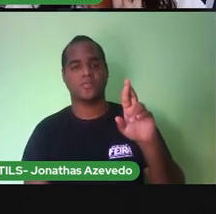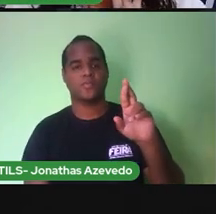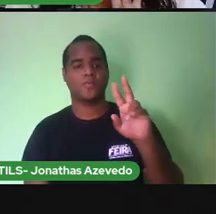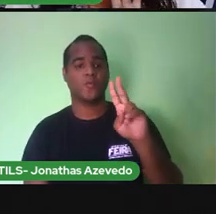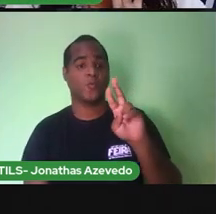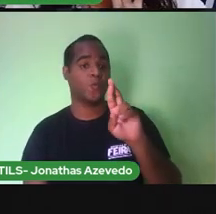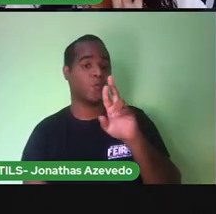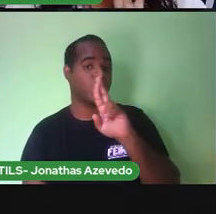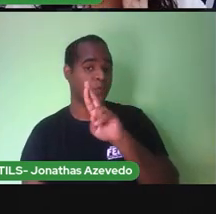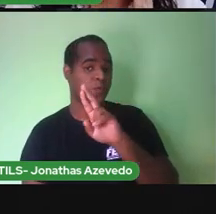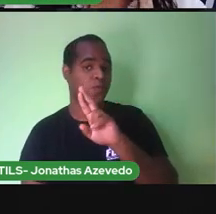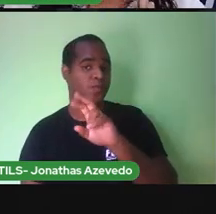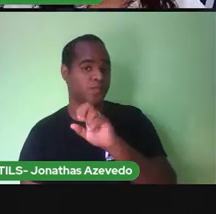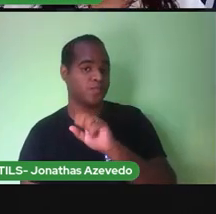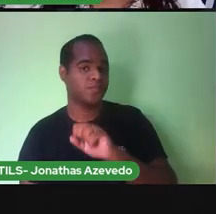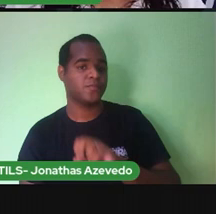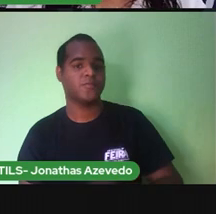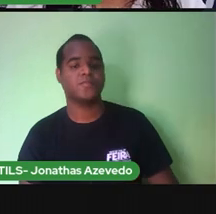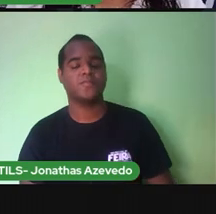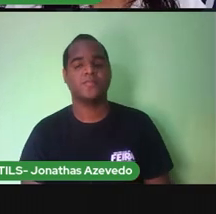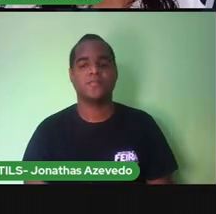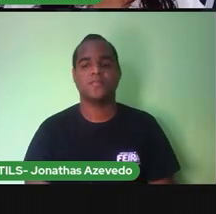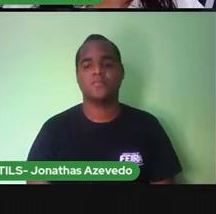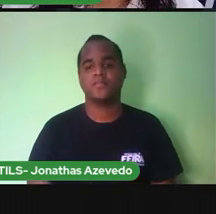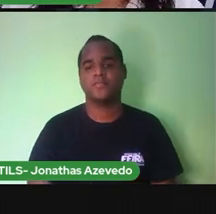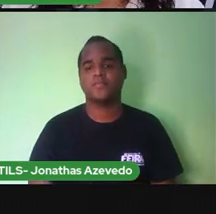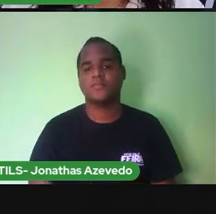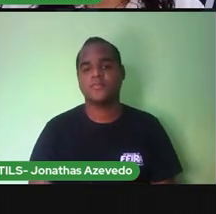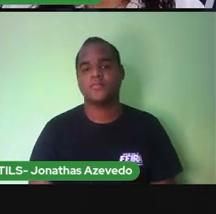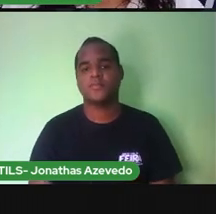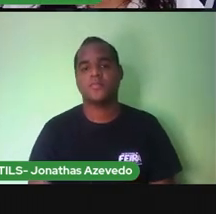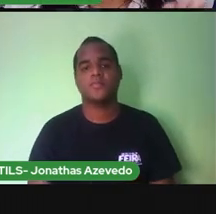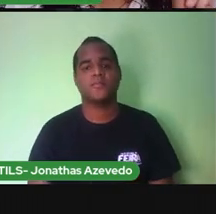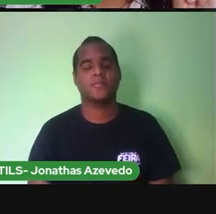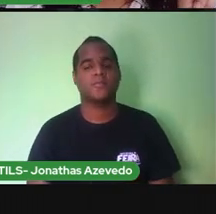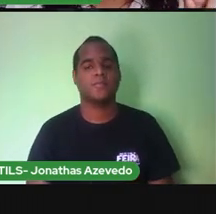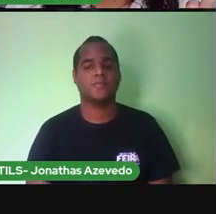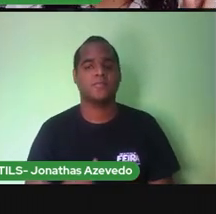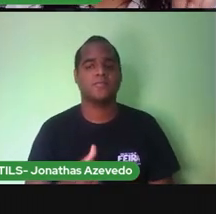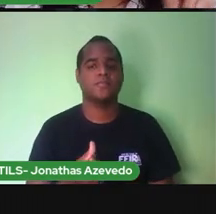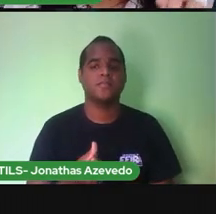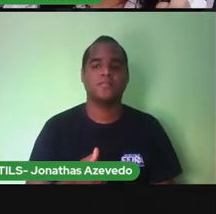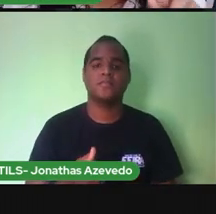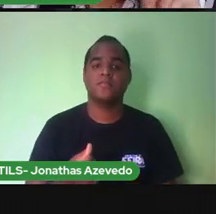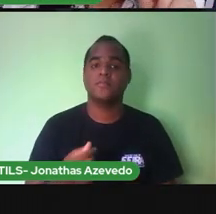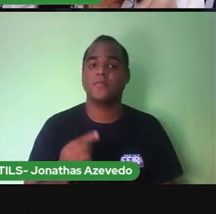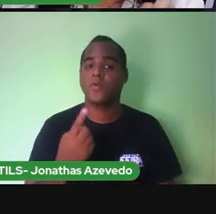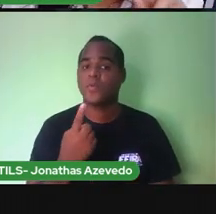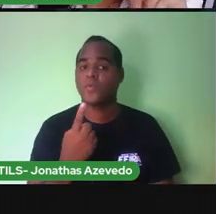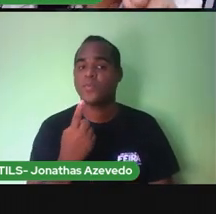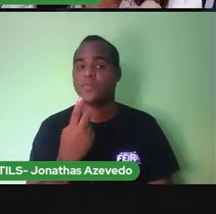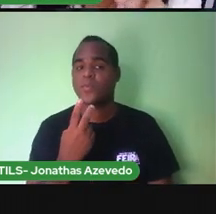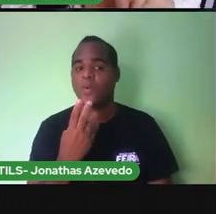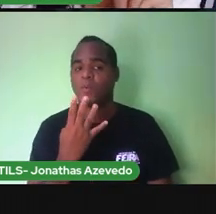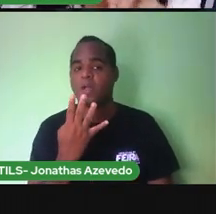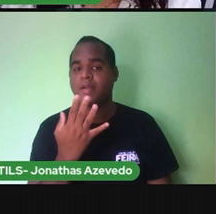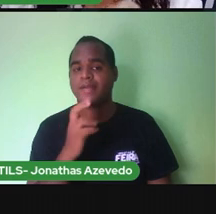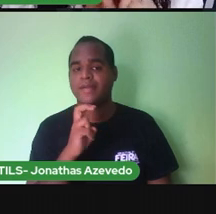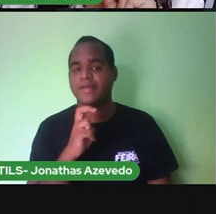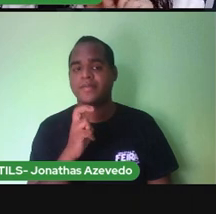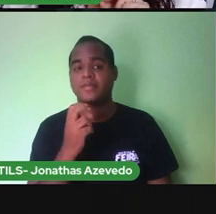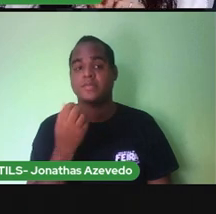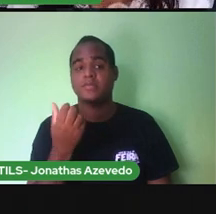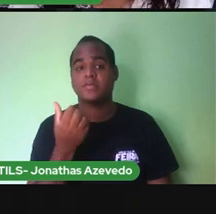Cururu Quantas letrinhas Tem essa palavra Tem Um Dois Três Quatro